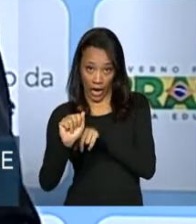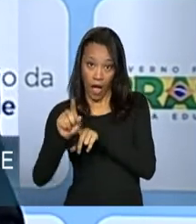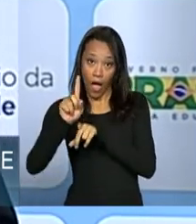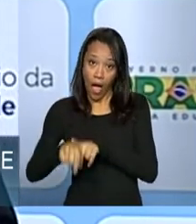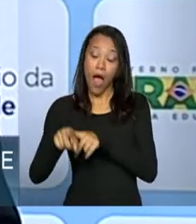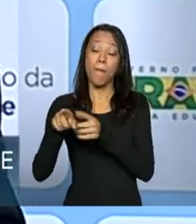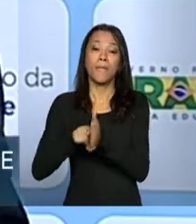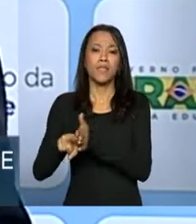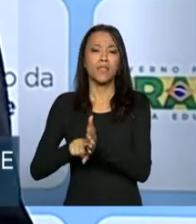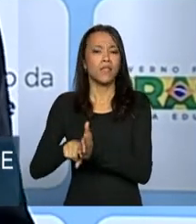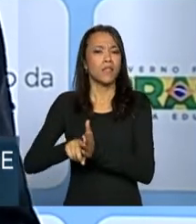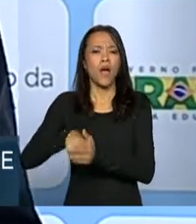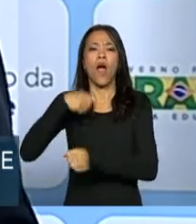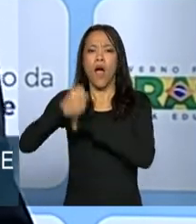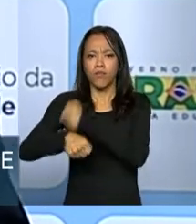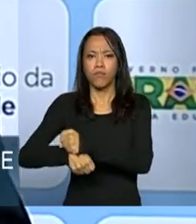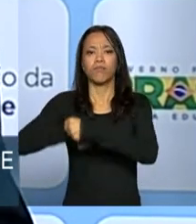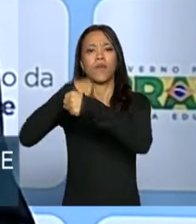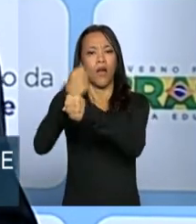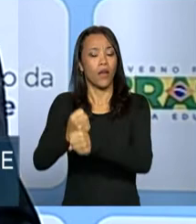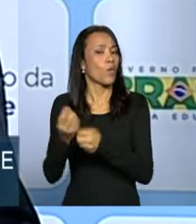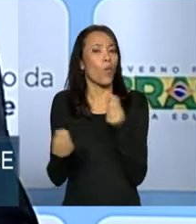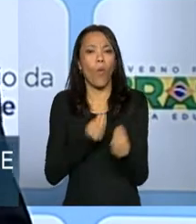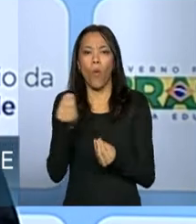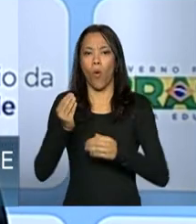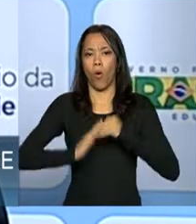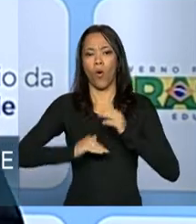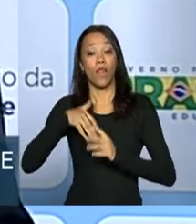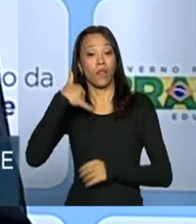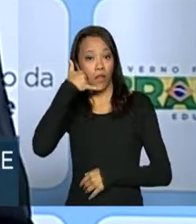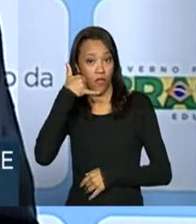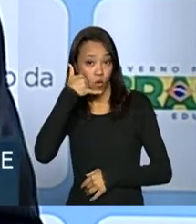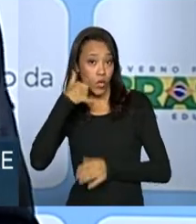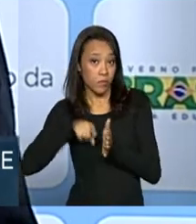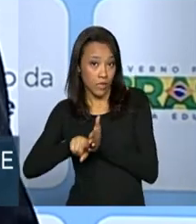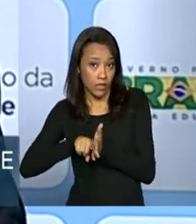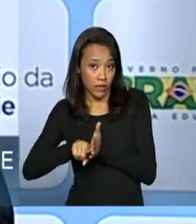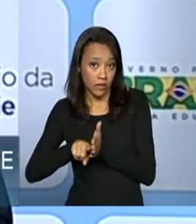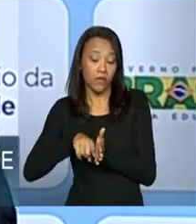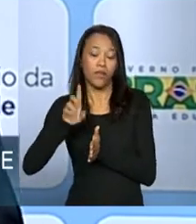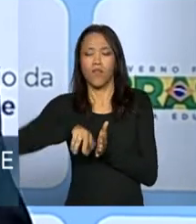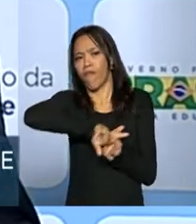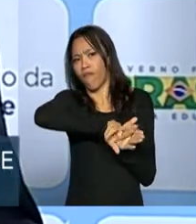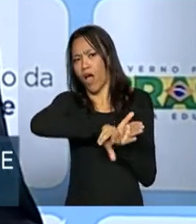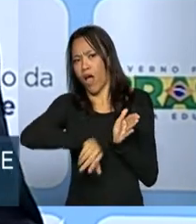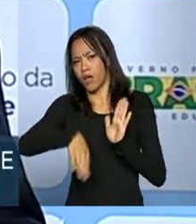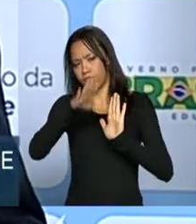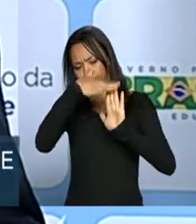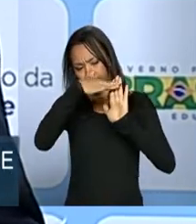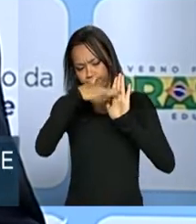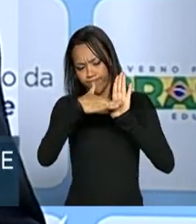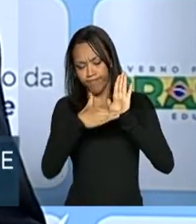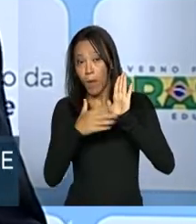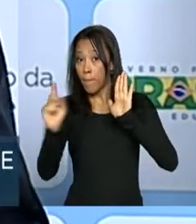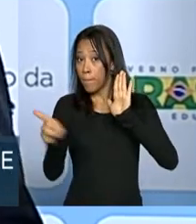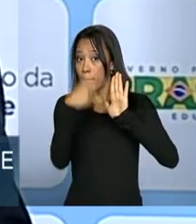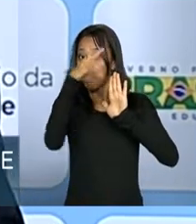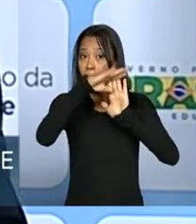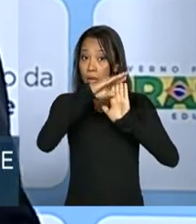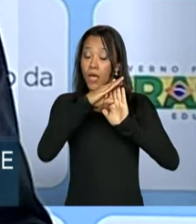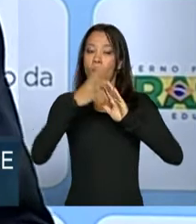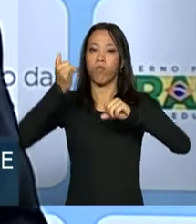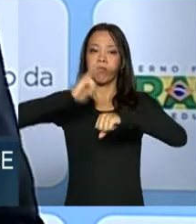pelo Ministério da Saúde por telefone. Os tópicos avaliados nessa pesquisa são vários, entre eles excesso de peso e